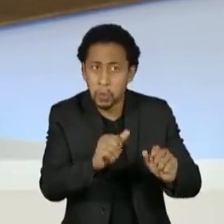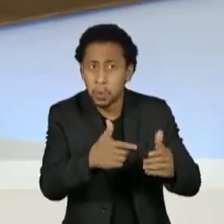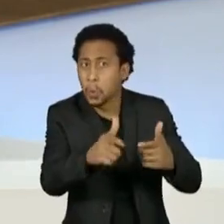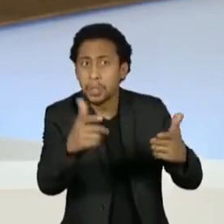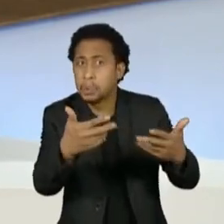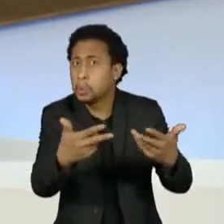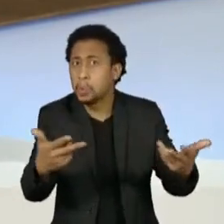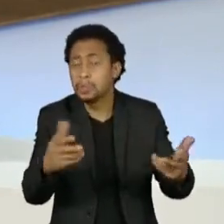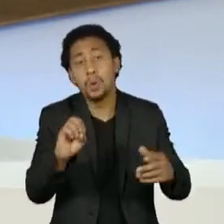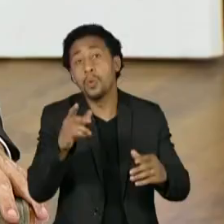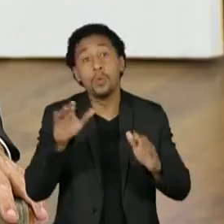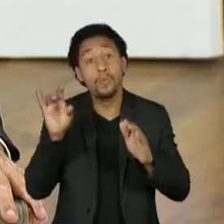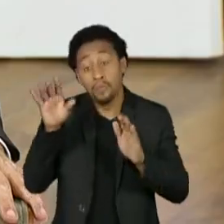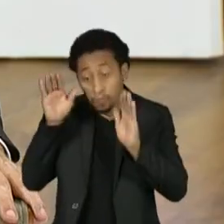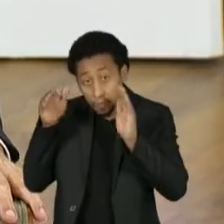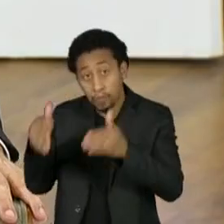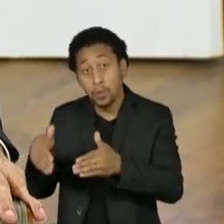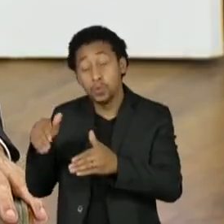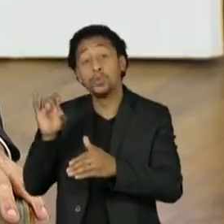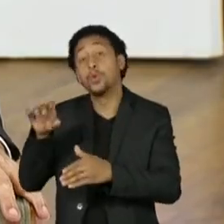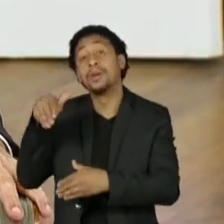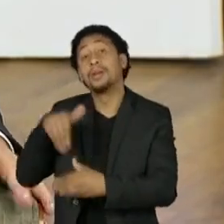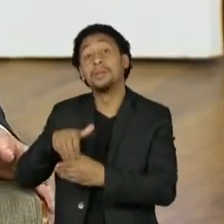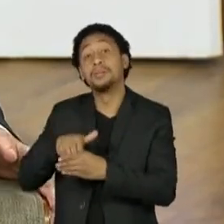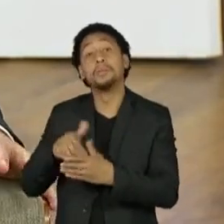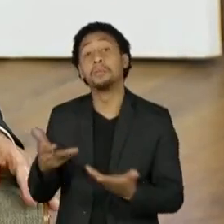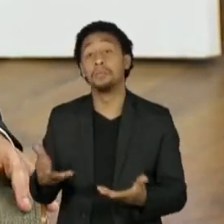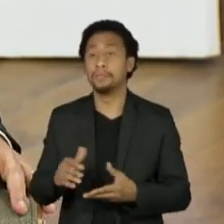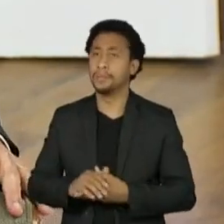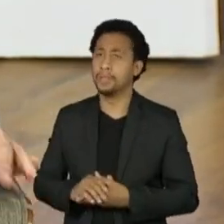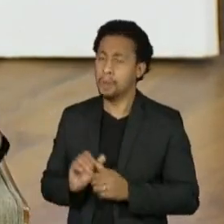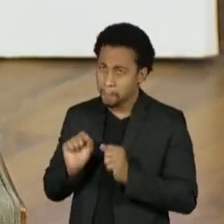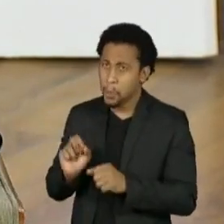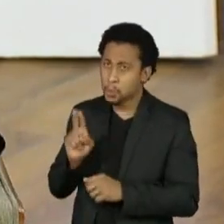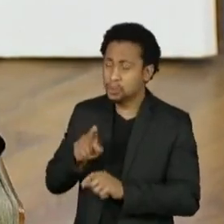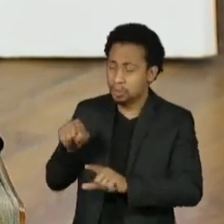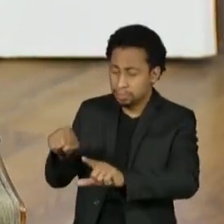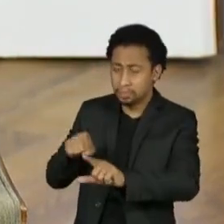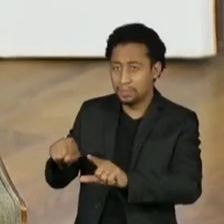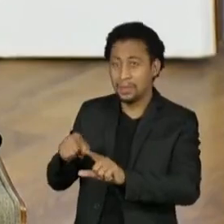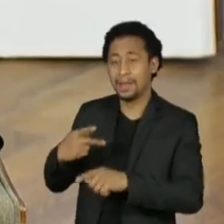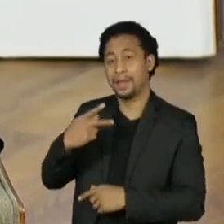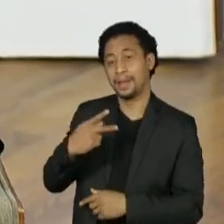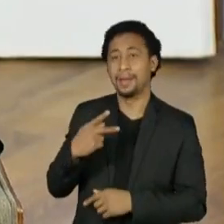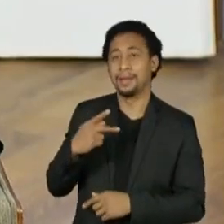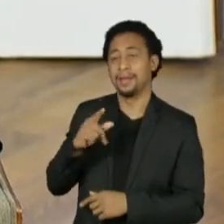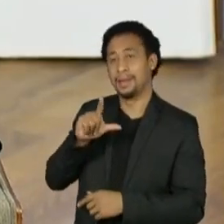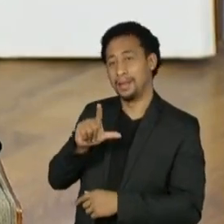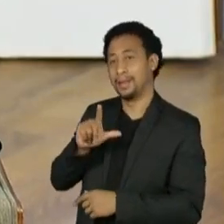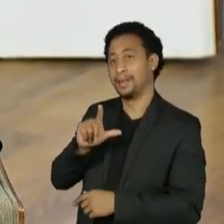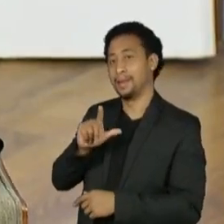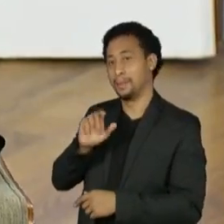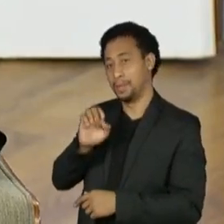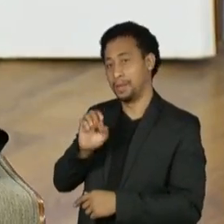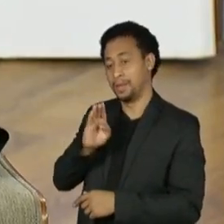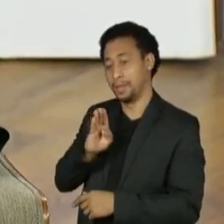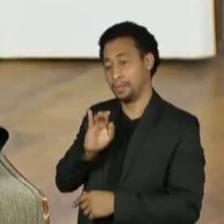às eleições? Não, a urna pode ser usada em plebiscito. O problema é que o plebiscito não depende da justiça eleitoral.